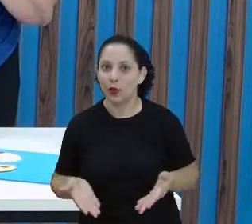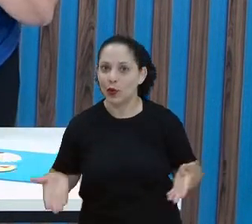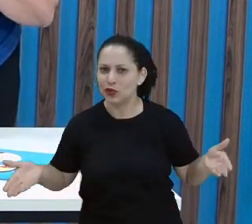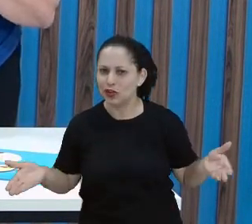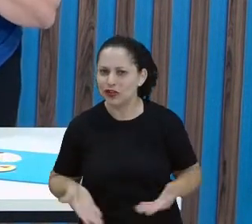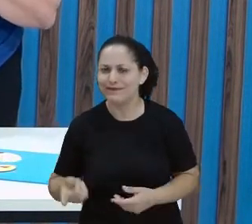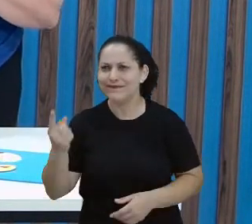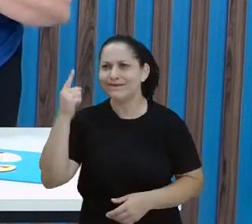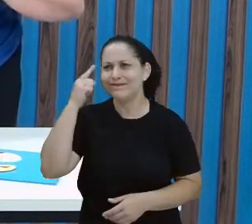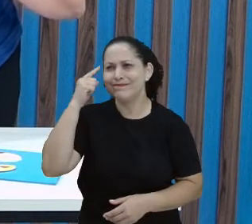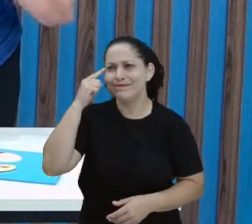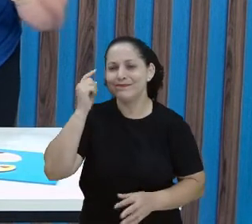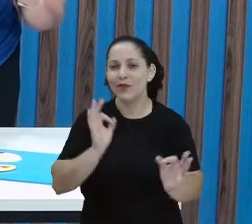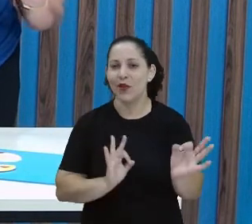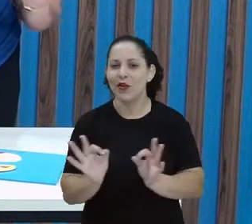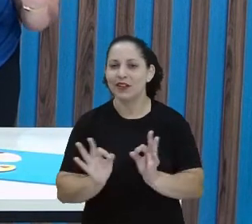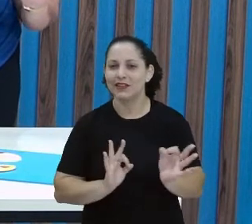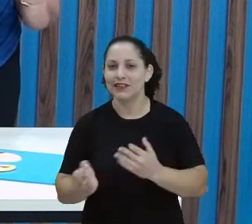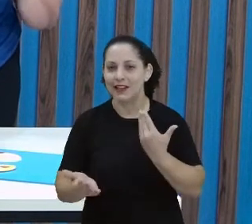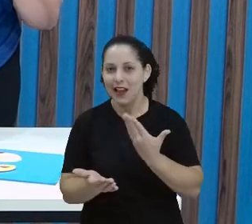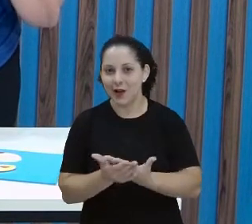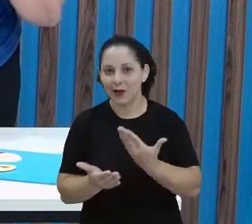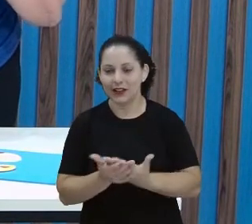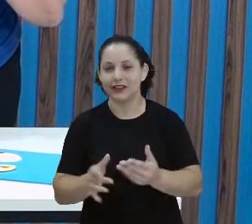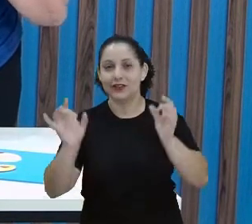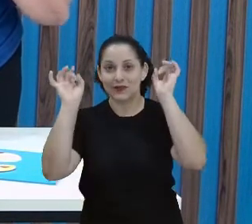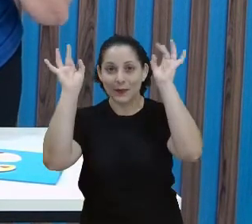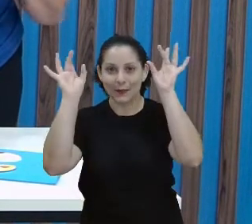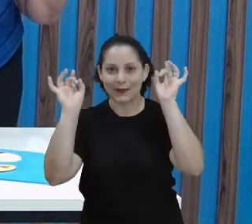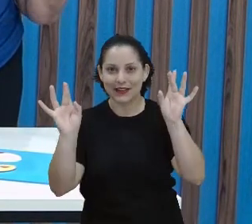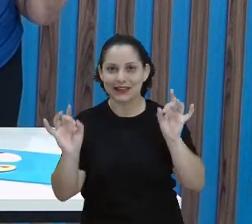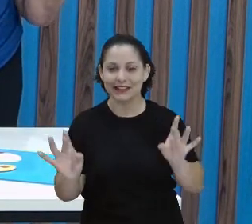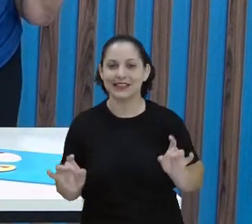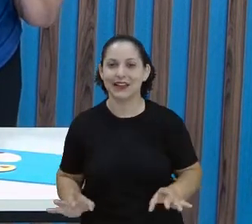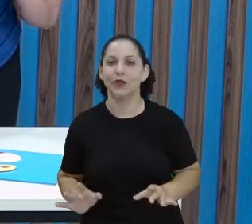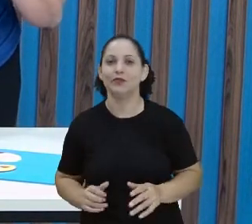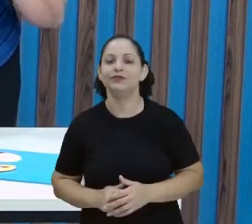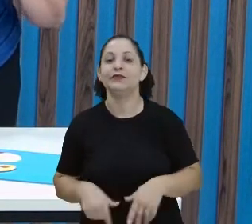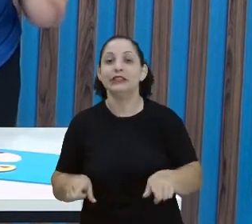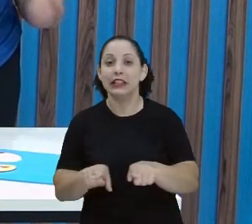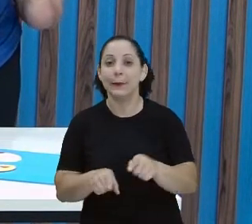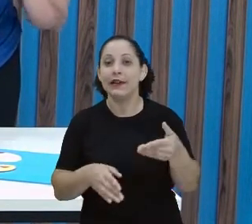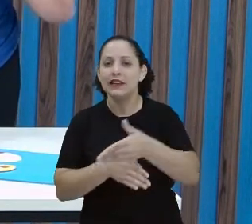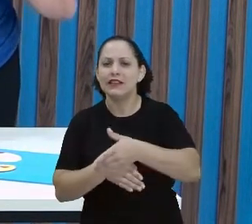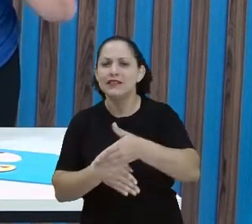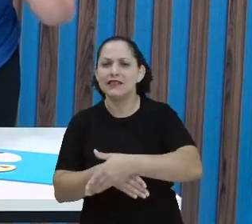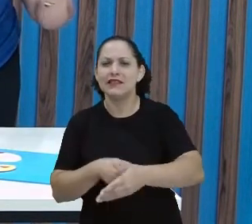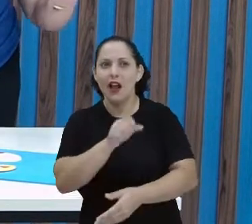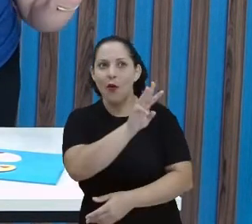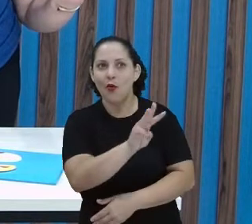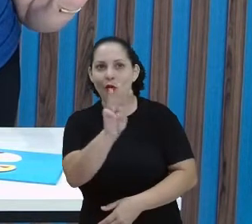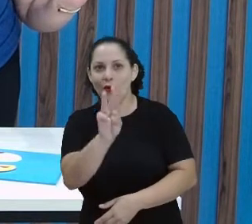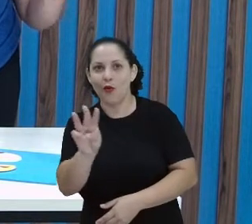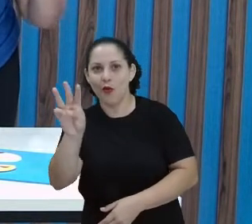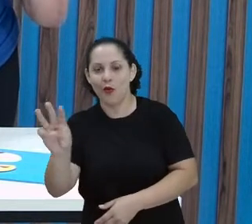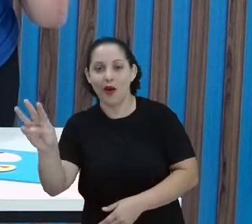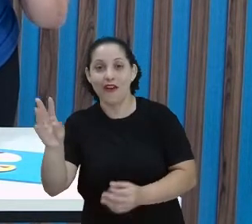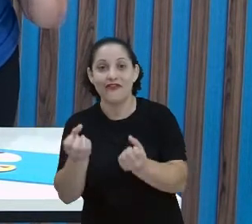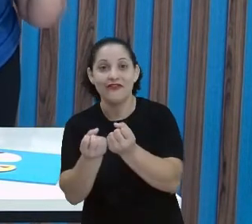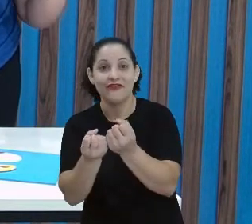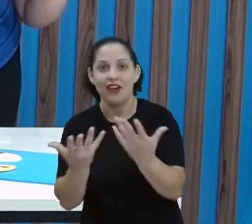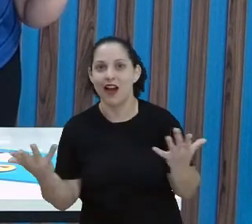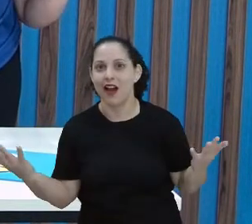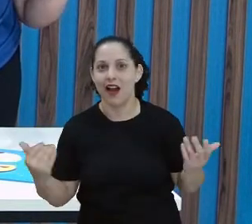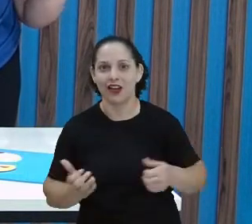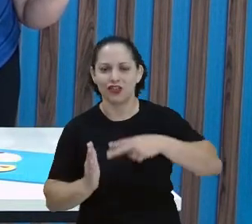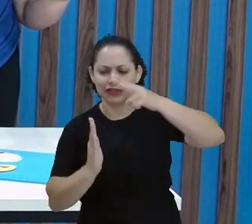fazer essa aula bem especial, visitando a Árvore do Livro, né? Porque lá tem vários livros e você